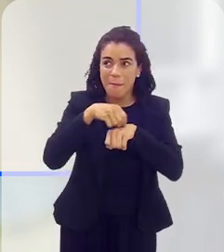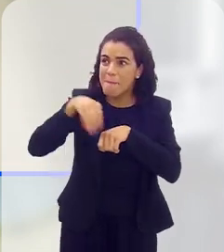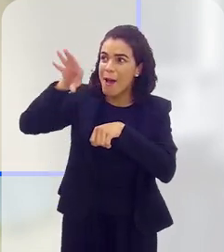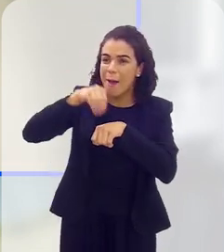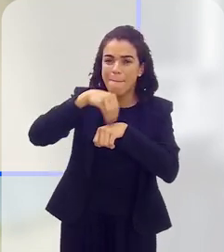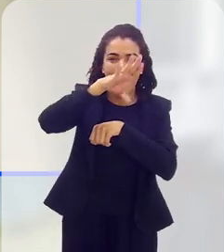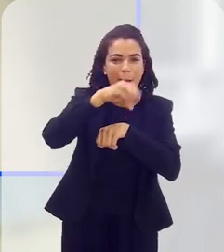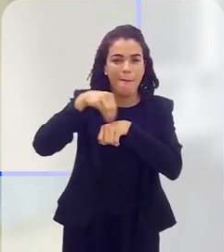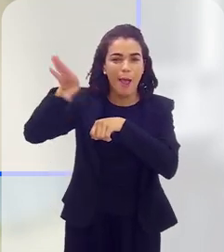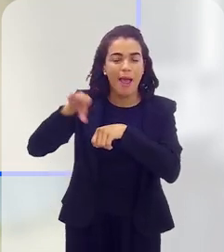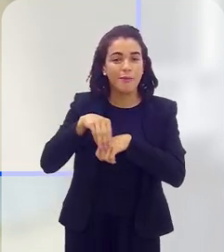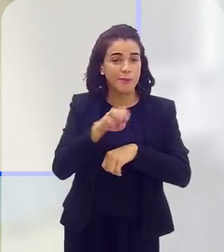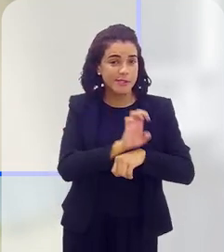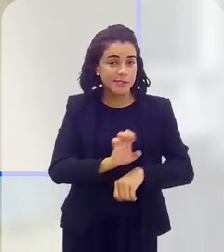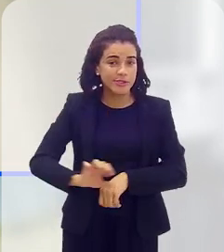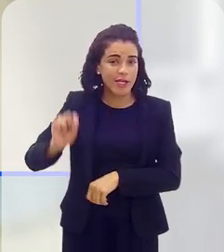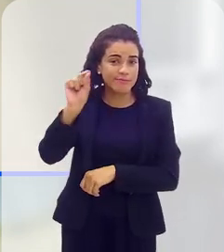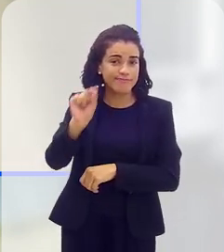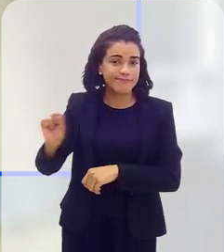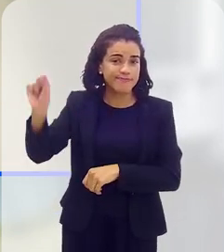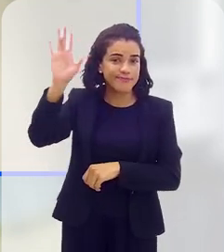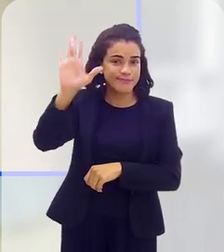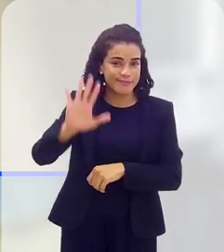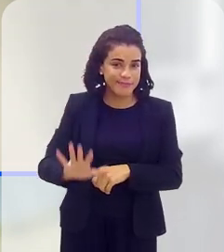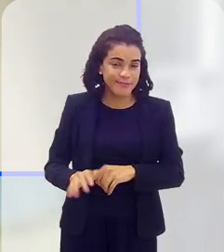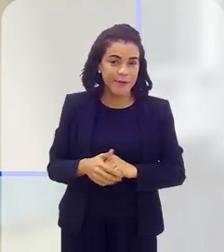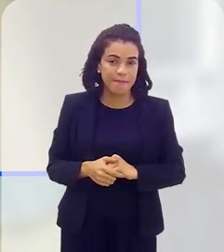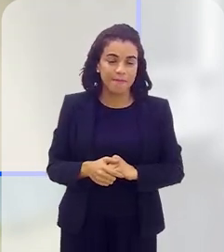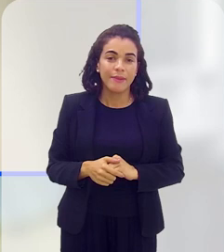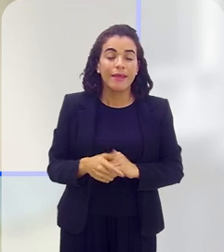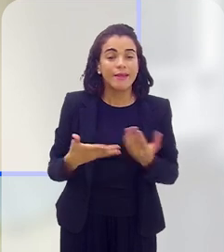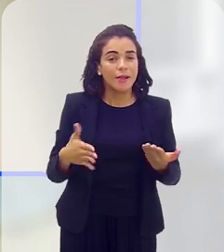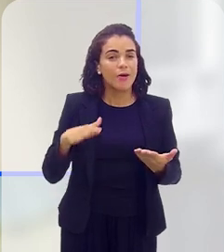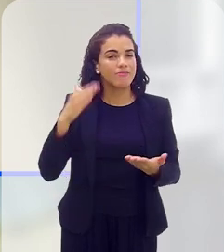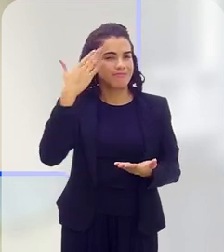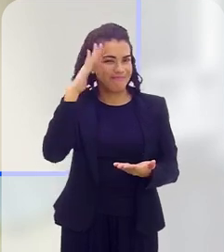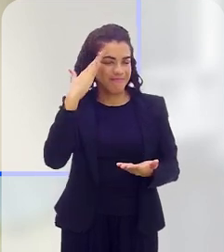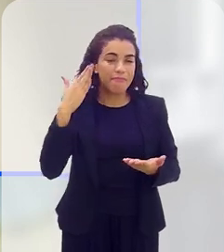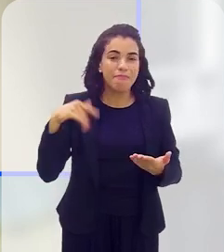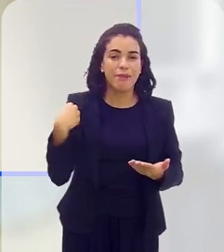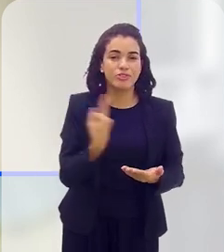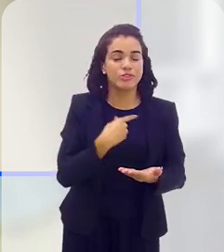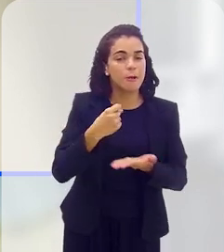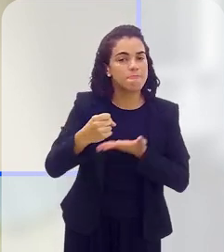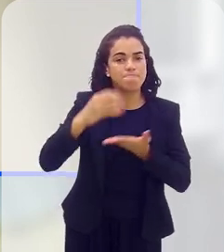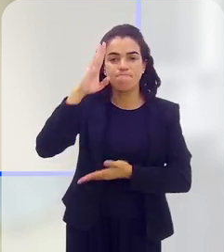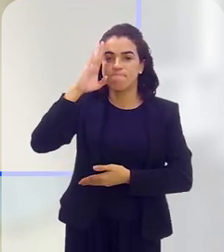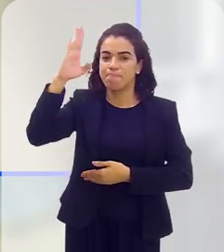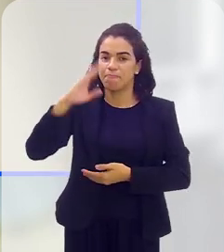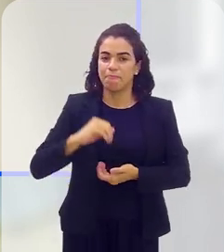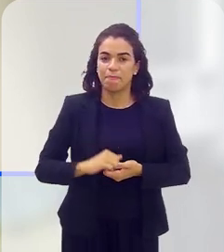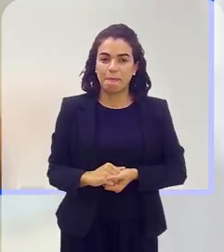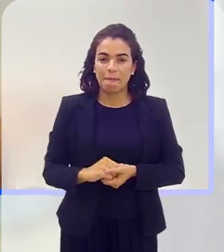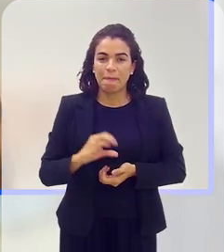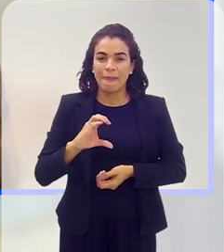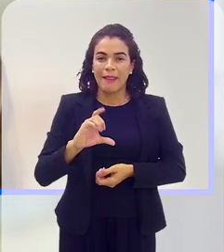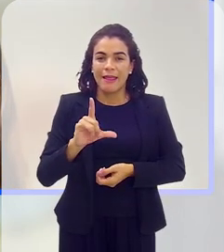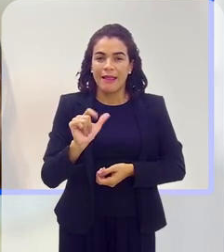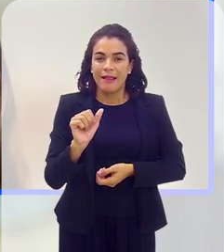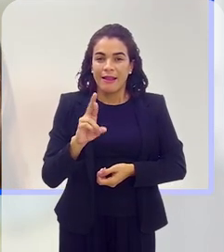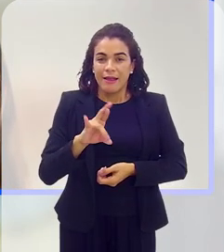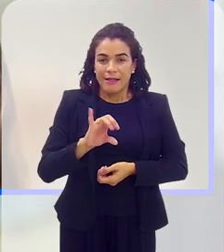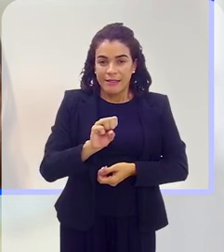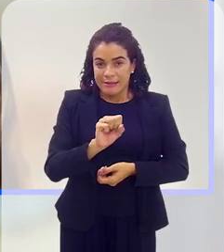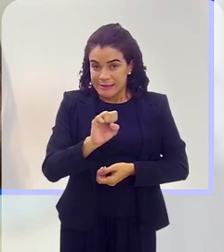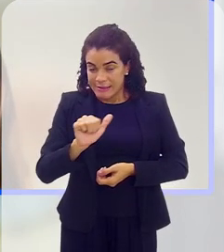essa informação para seus estados. Entendeu? Então, isso, para a gente, é a base principal. Clarissa,